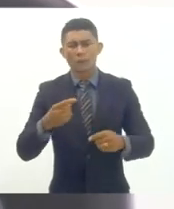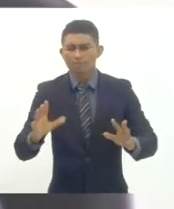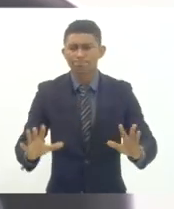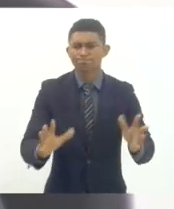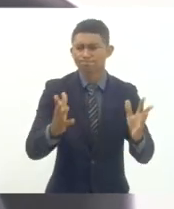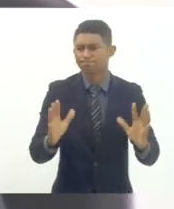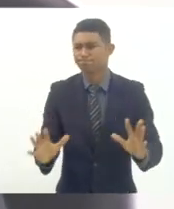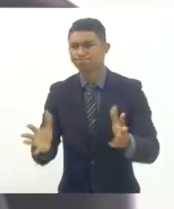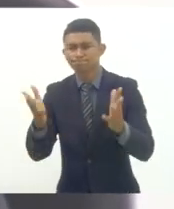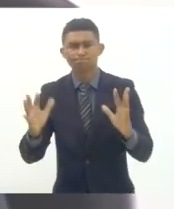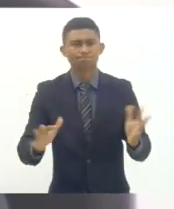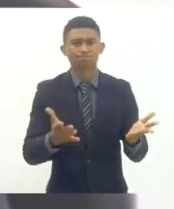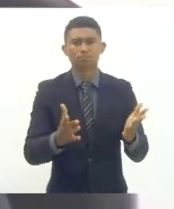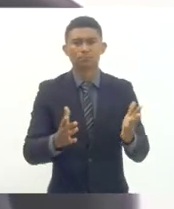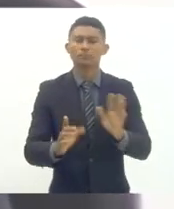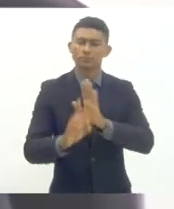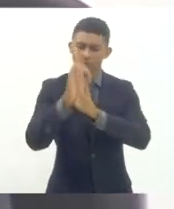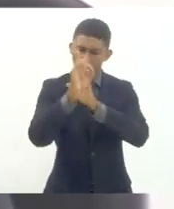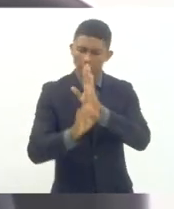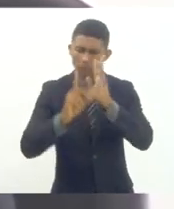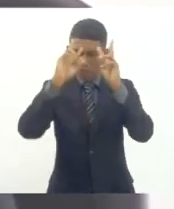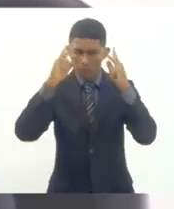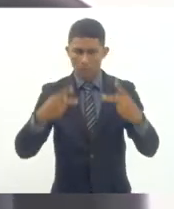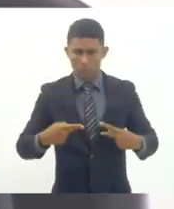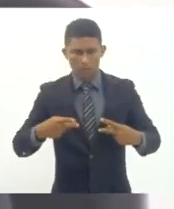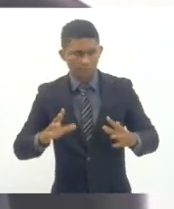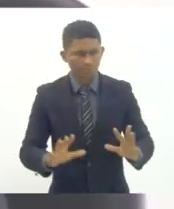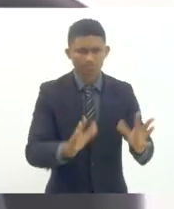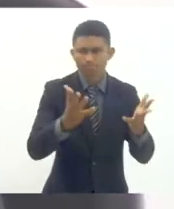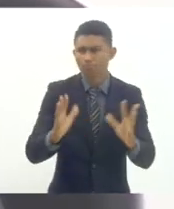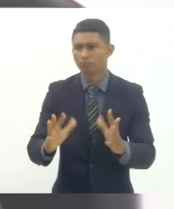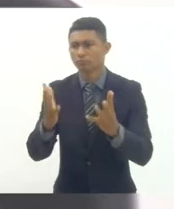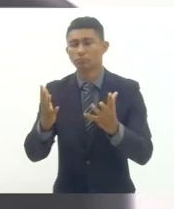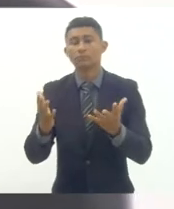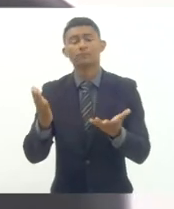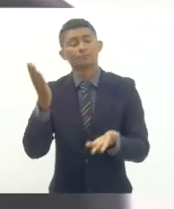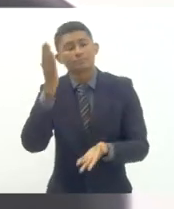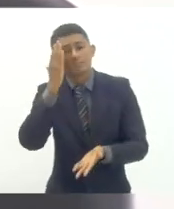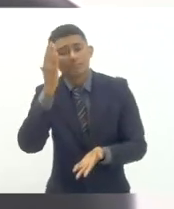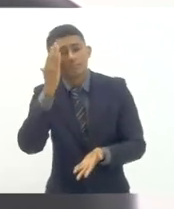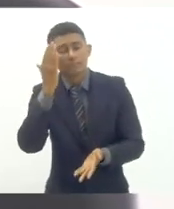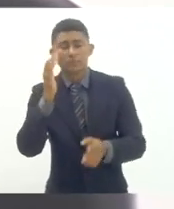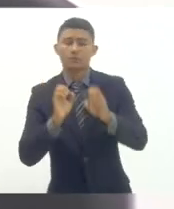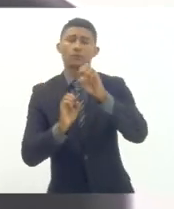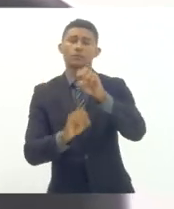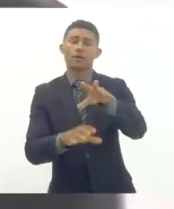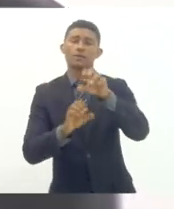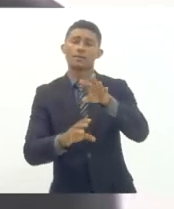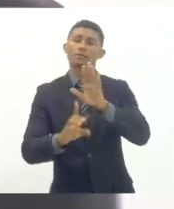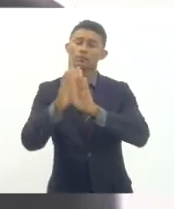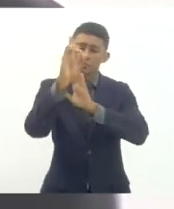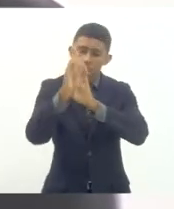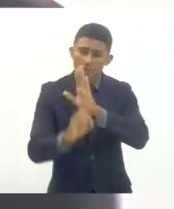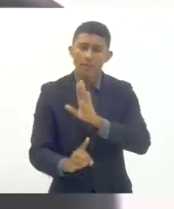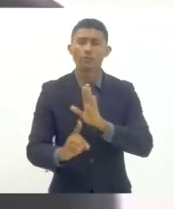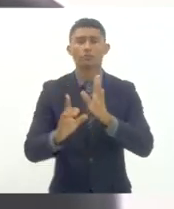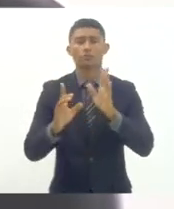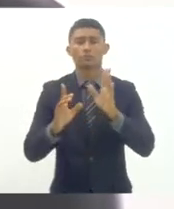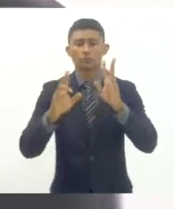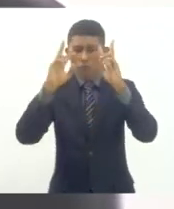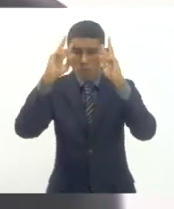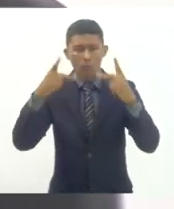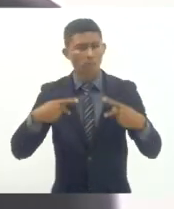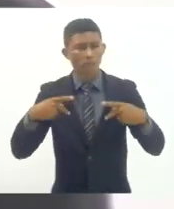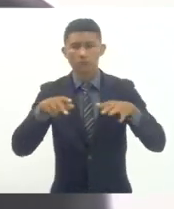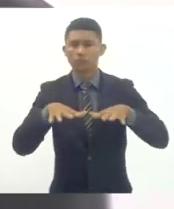e garantia dos direitos humanos não só entendemos a educação como um direito humano fundamental mas o